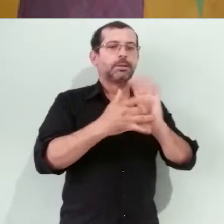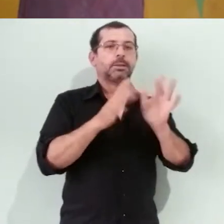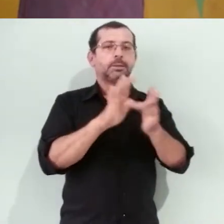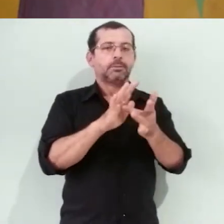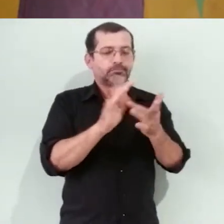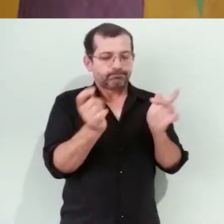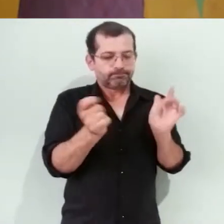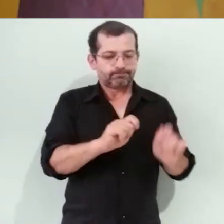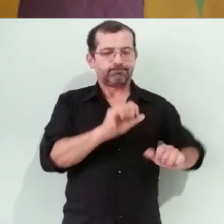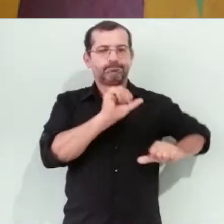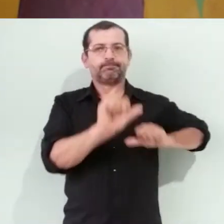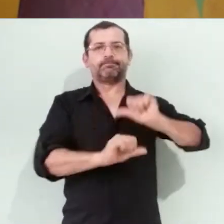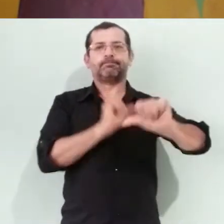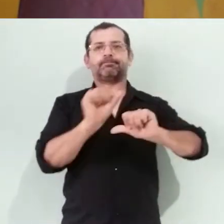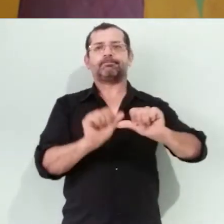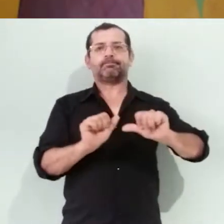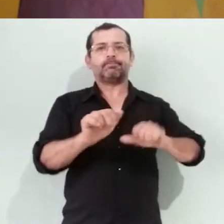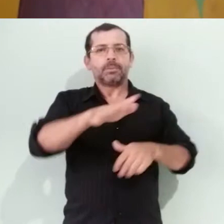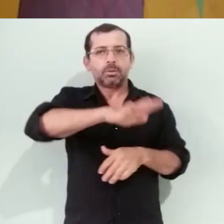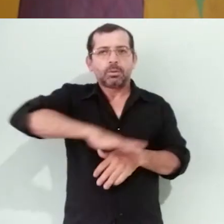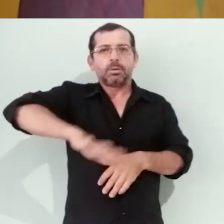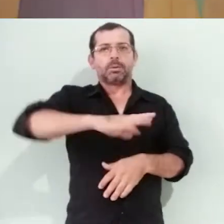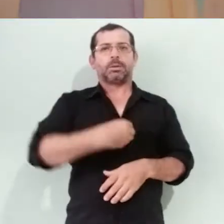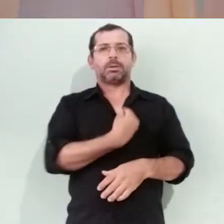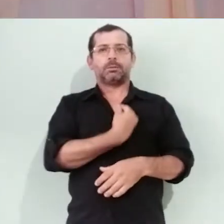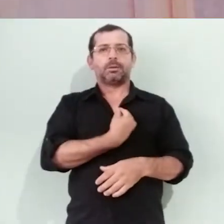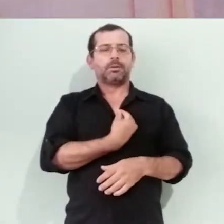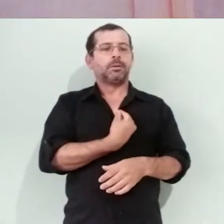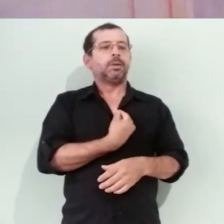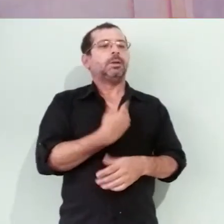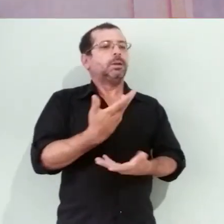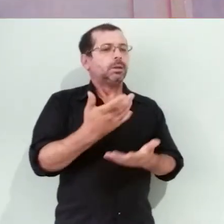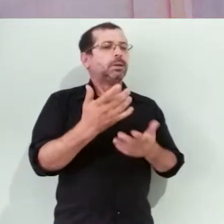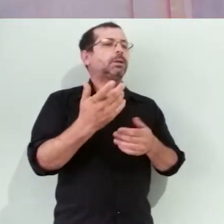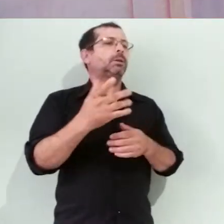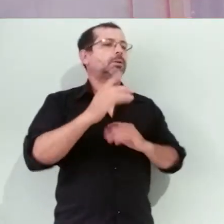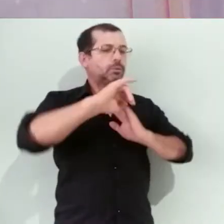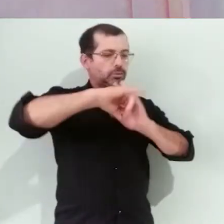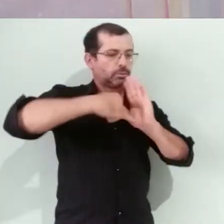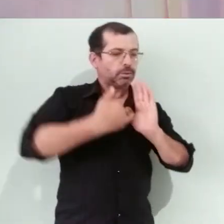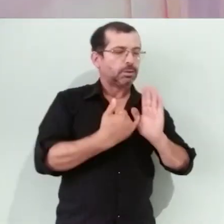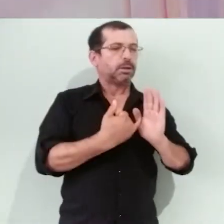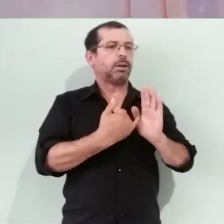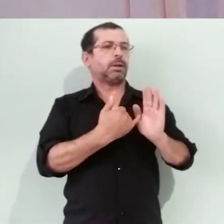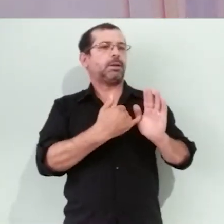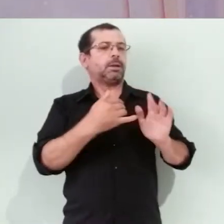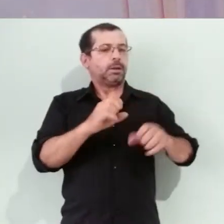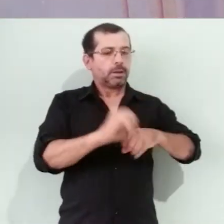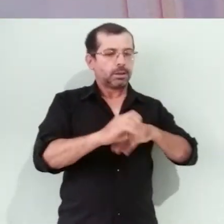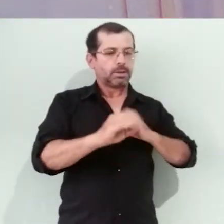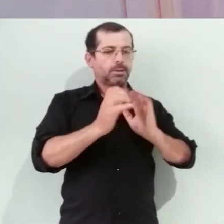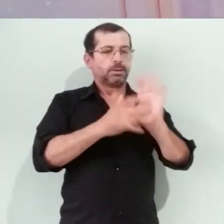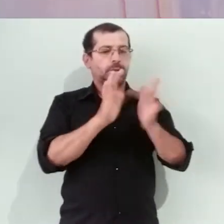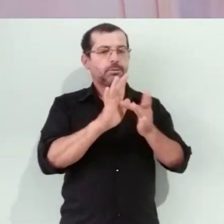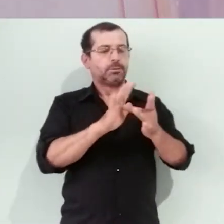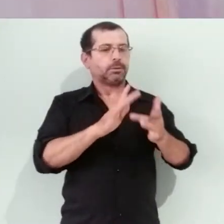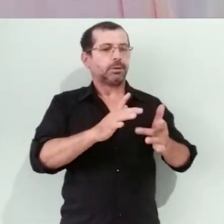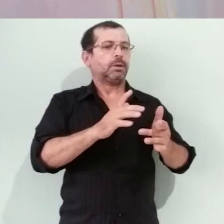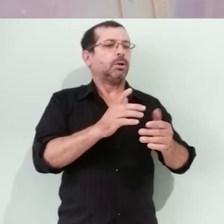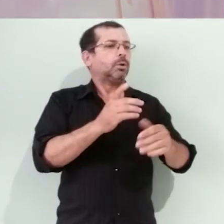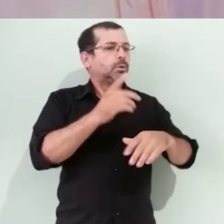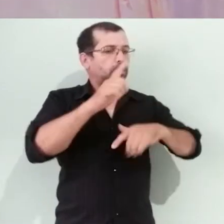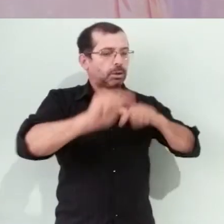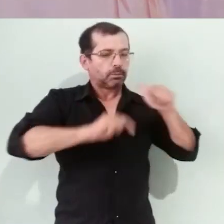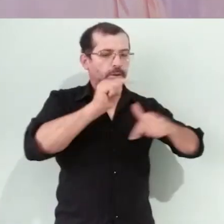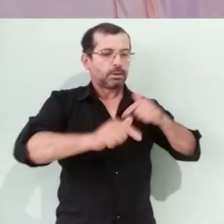e o faz um carpinteiro. A gente pode entender carpinteiro como alguém que mexe com madeira, como alguém